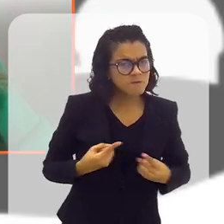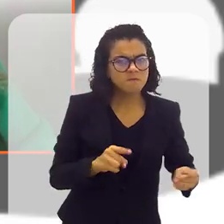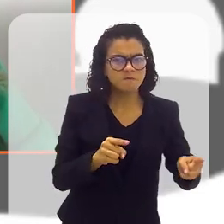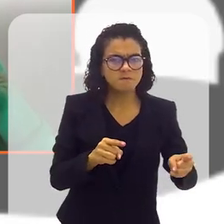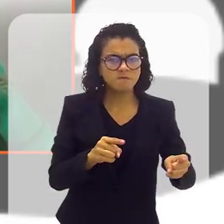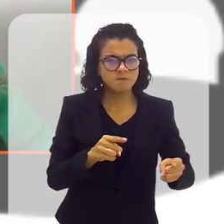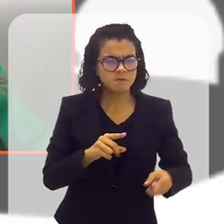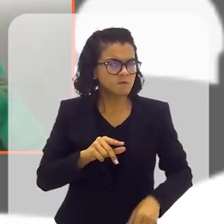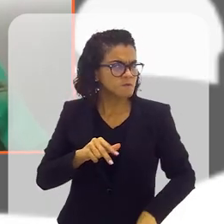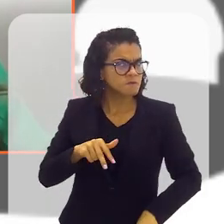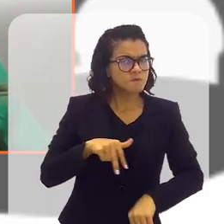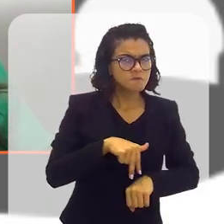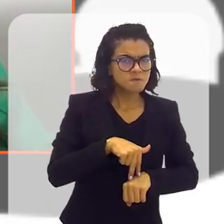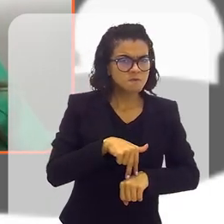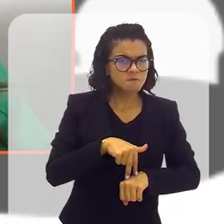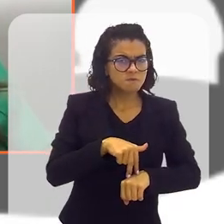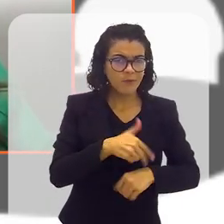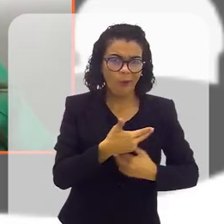impõe de alguma forma,